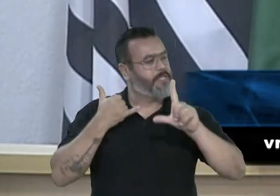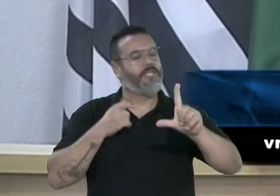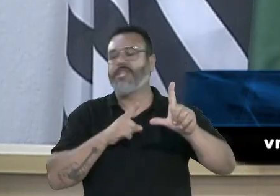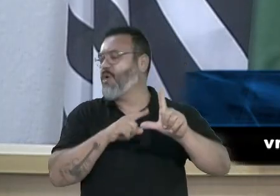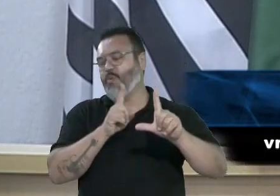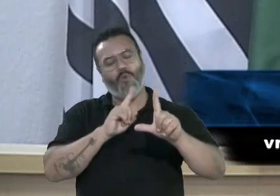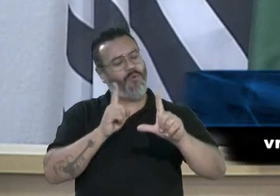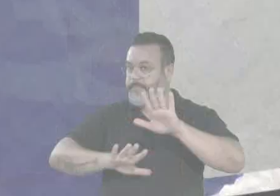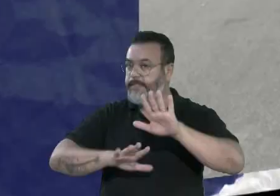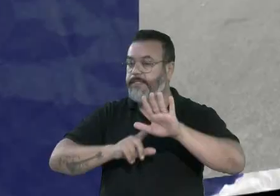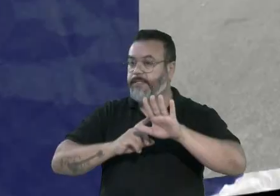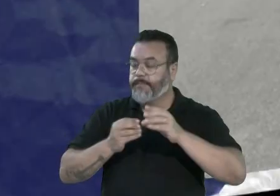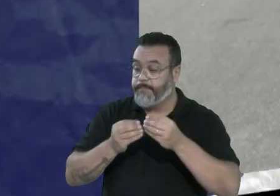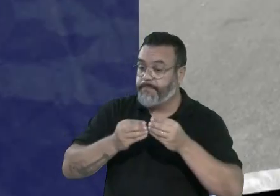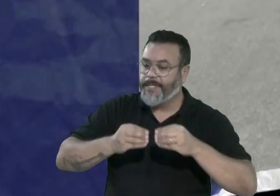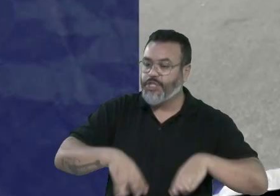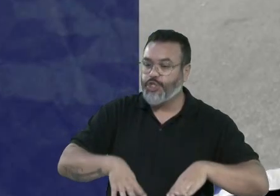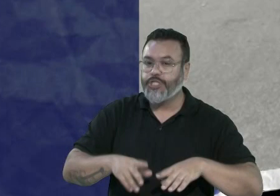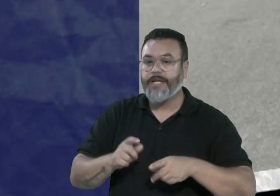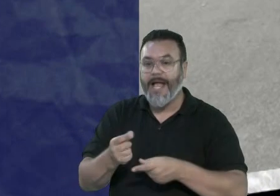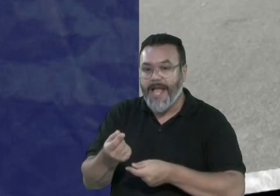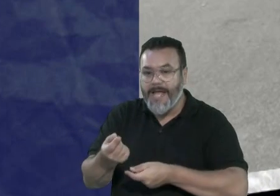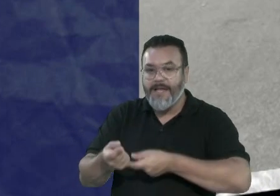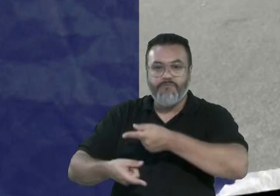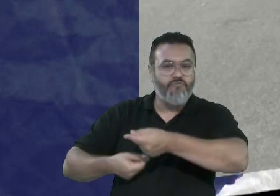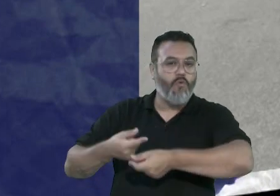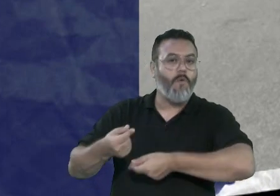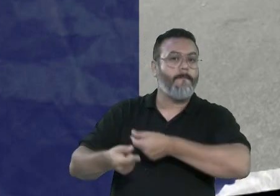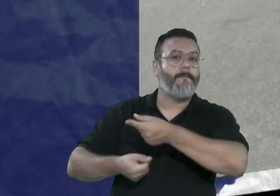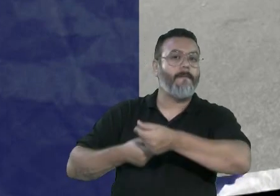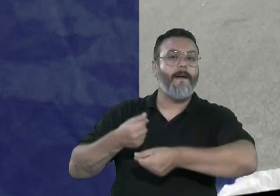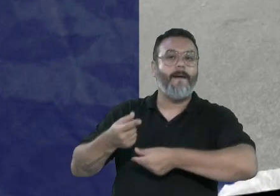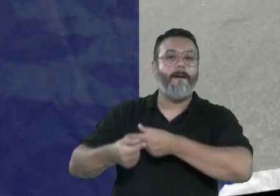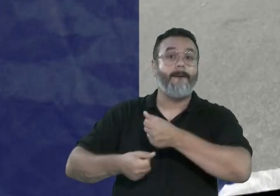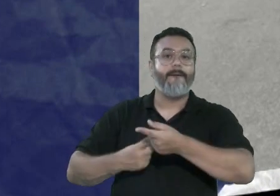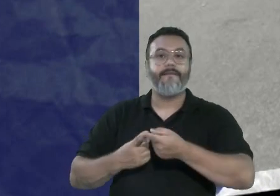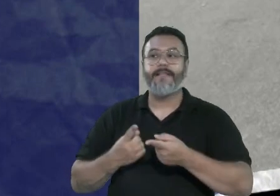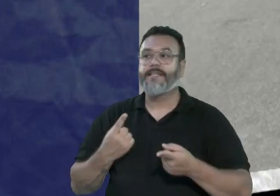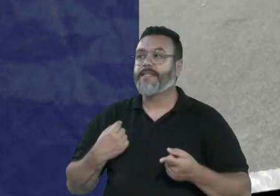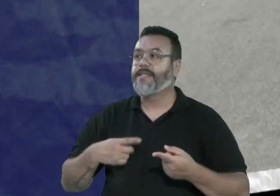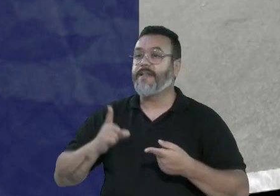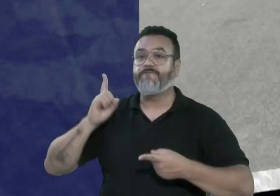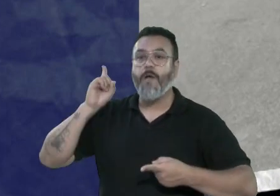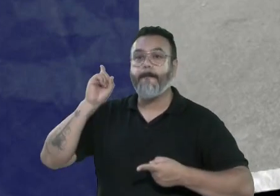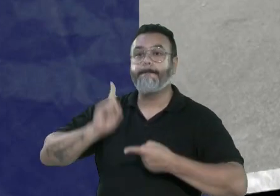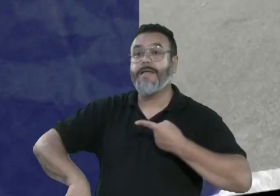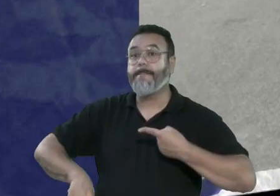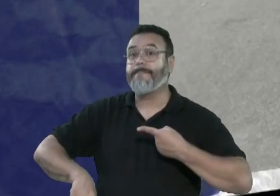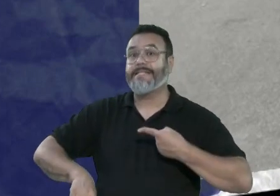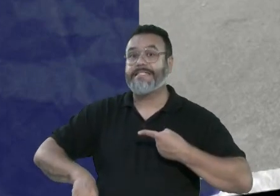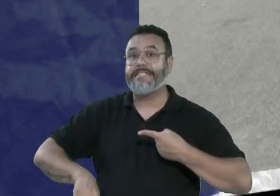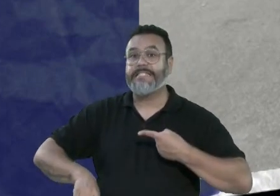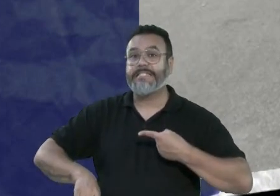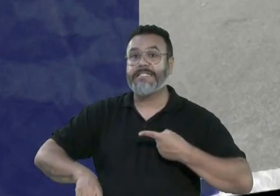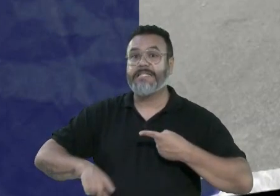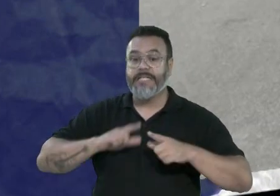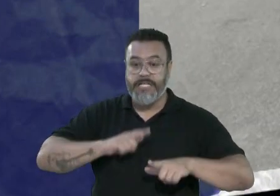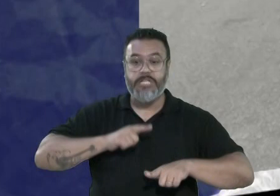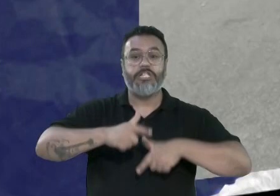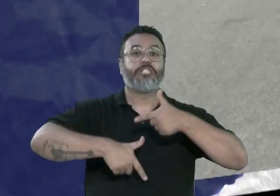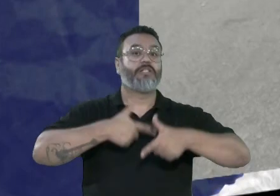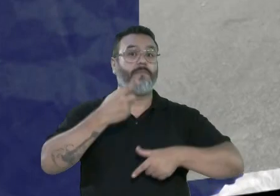não sejam prejudicados. O comerciante que foi aí impedido de trabalhar por dois anos, passou